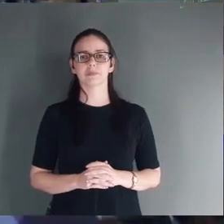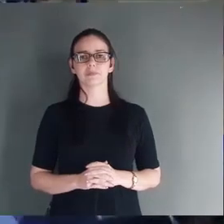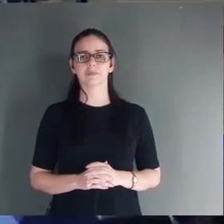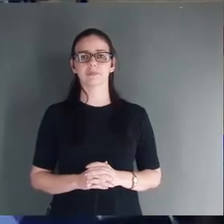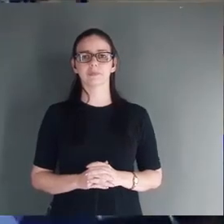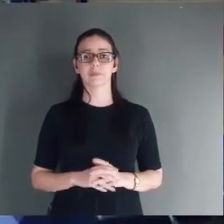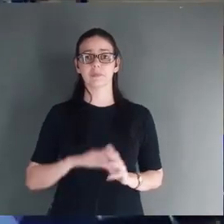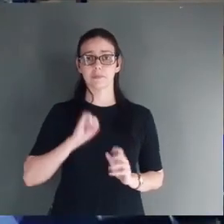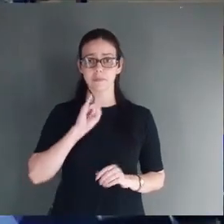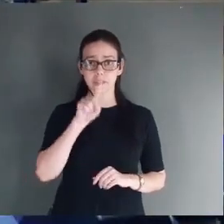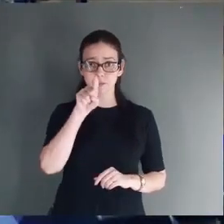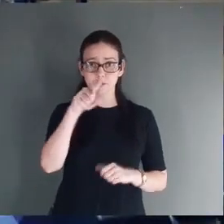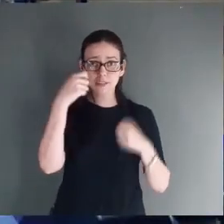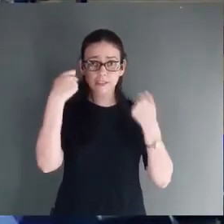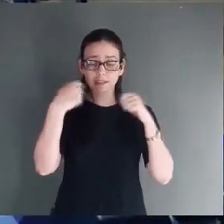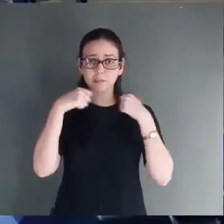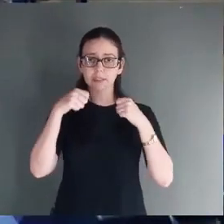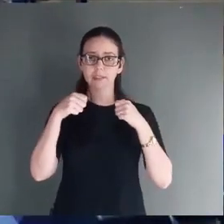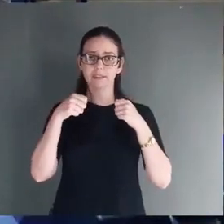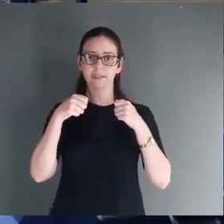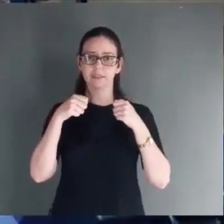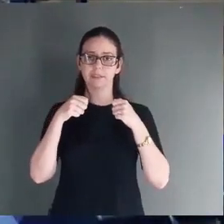Se você precisa de ordem.